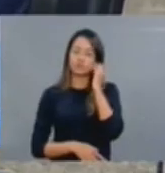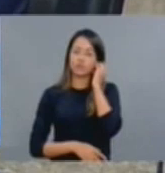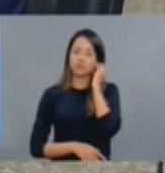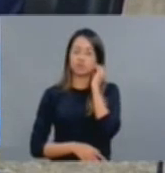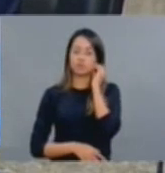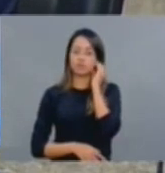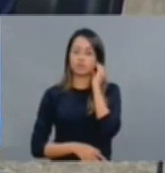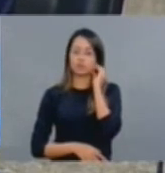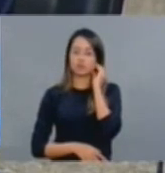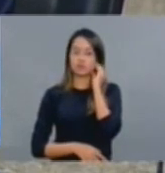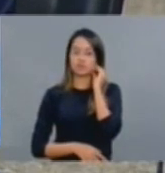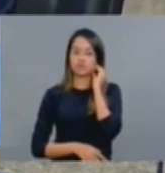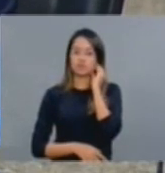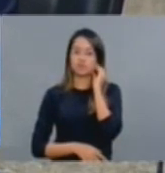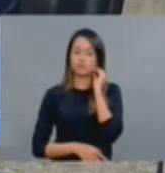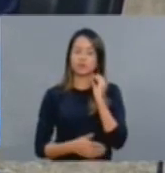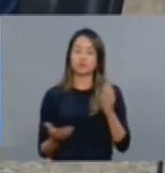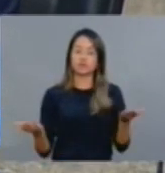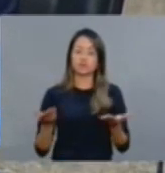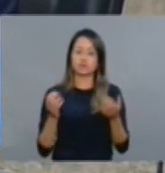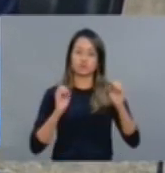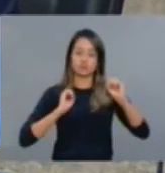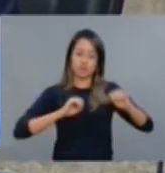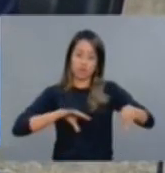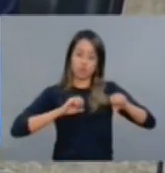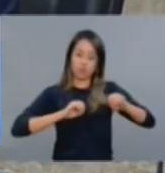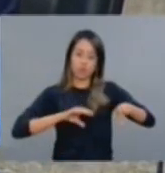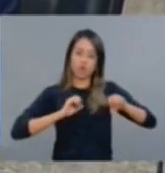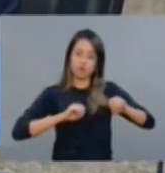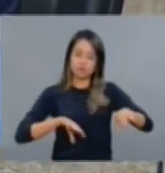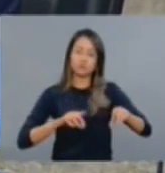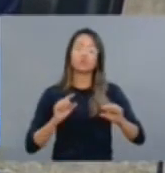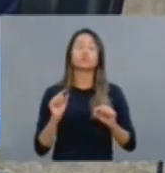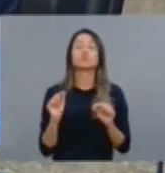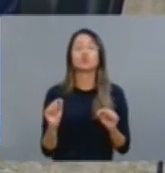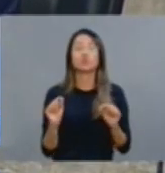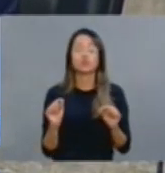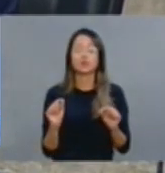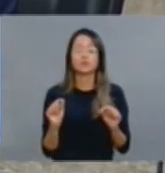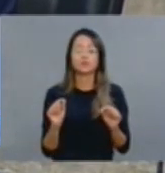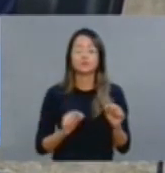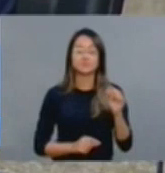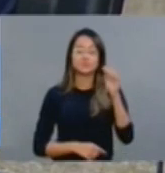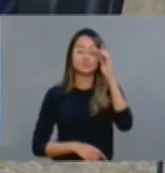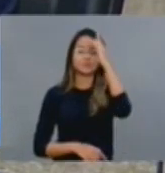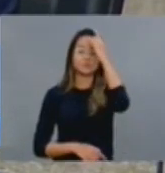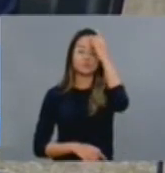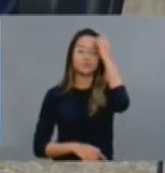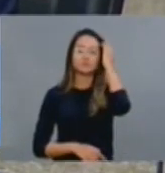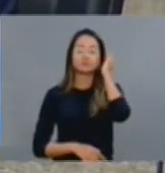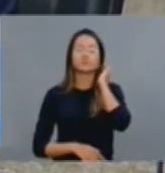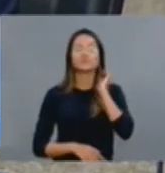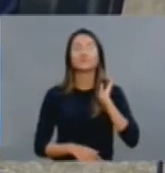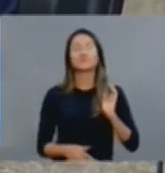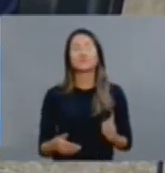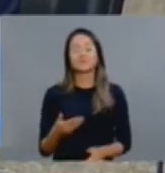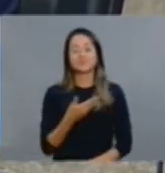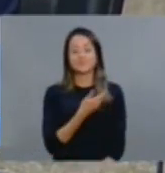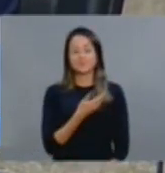nos aspectos da educação, quando o governador